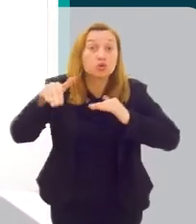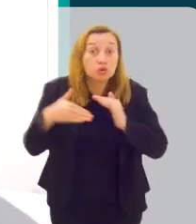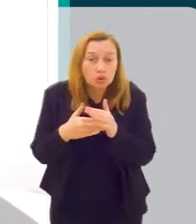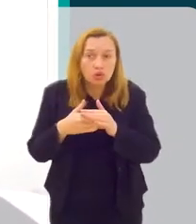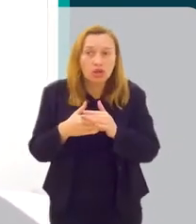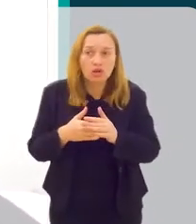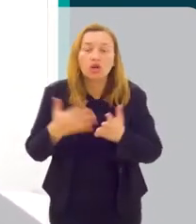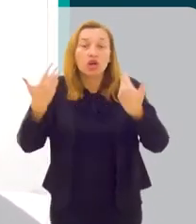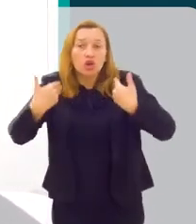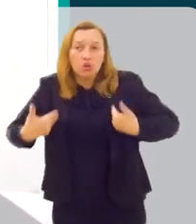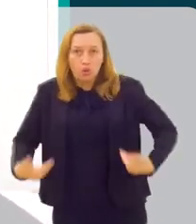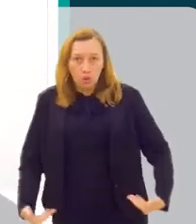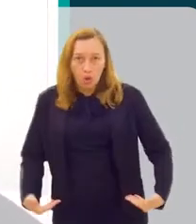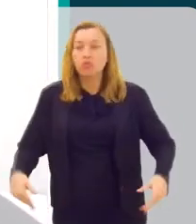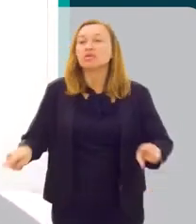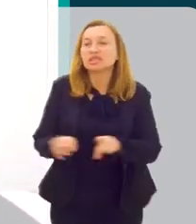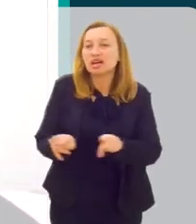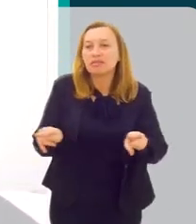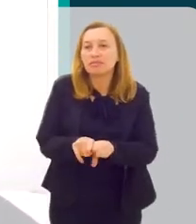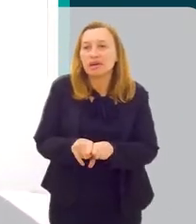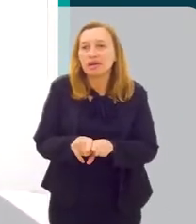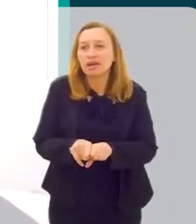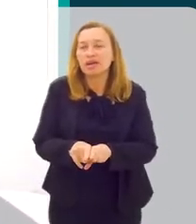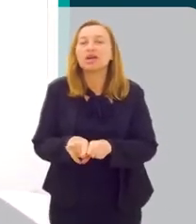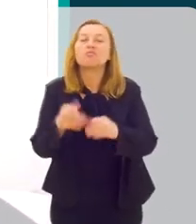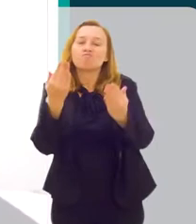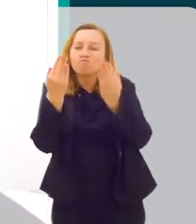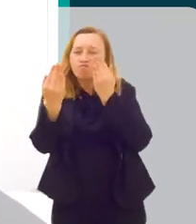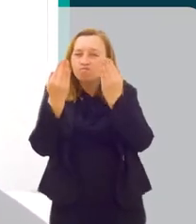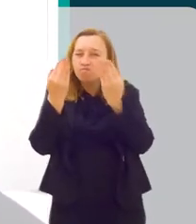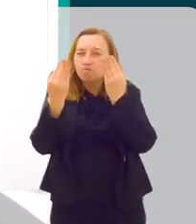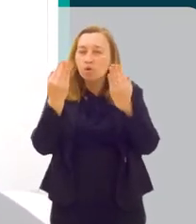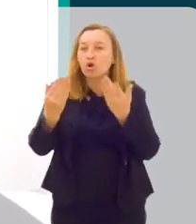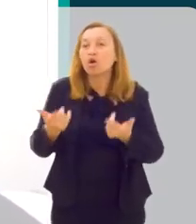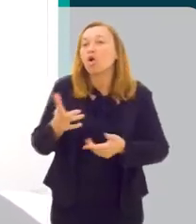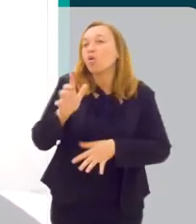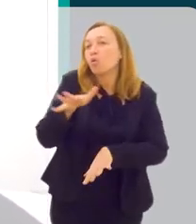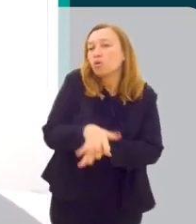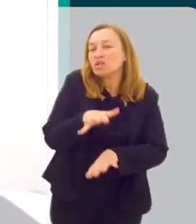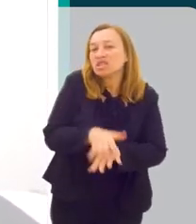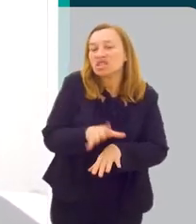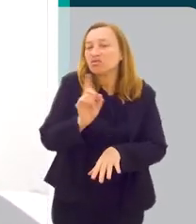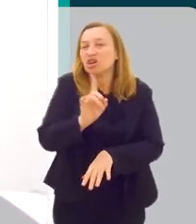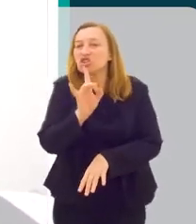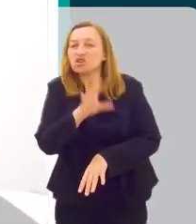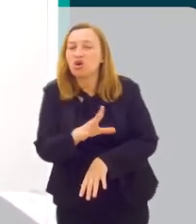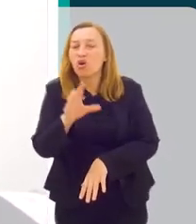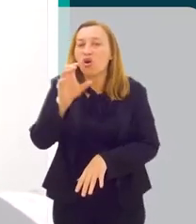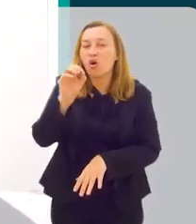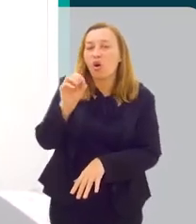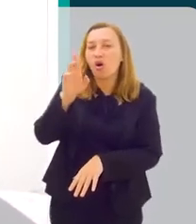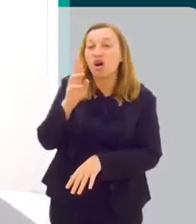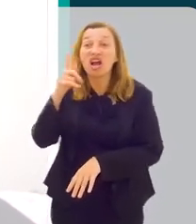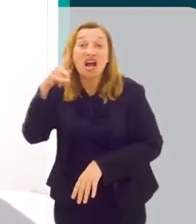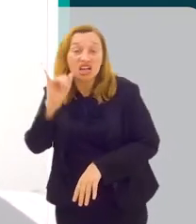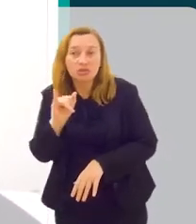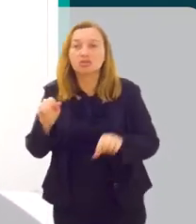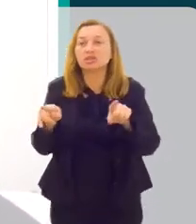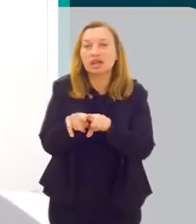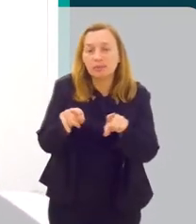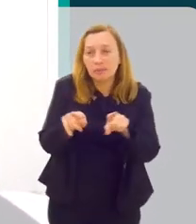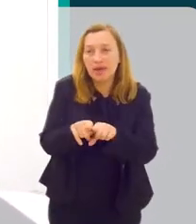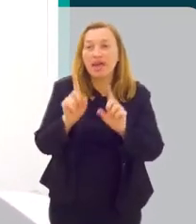como um todo. E o corpo, considerando também a questão psicológica. O sexo, ele não é só orgânico, fisiológico.